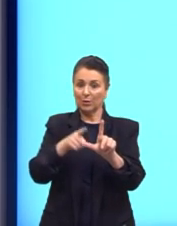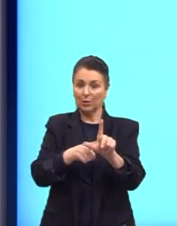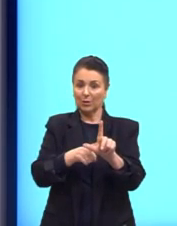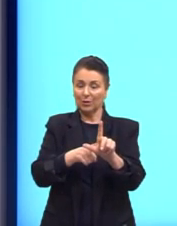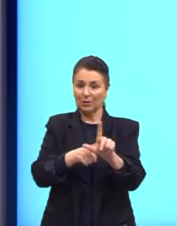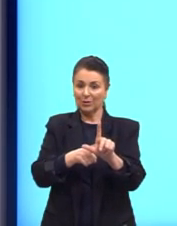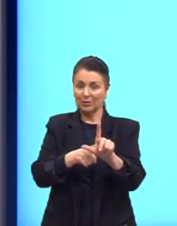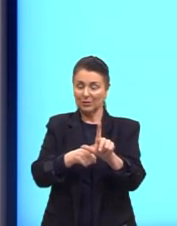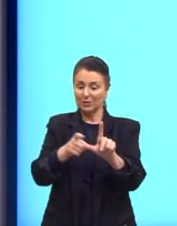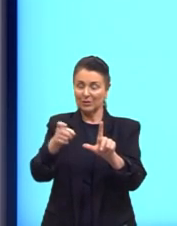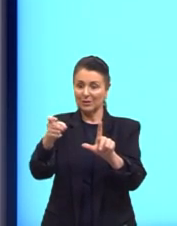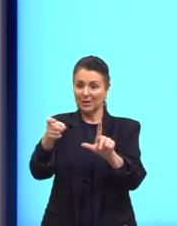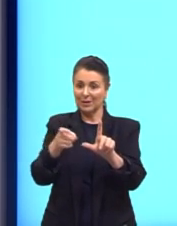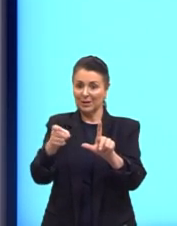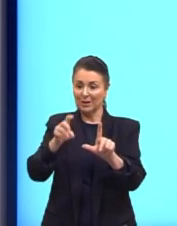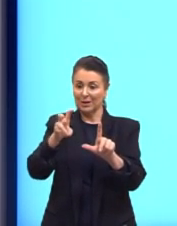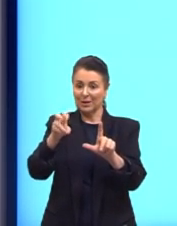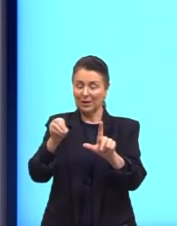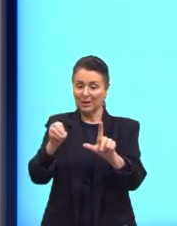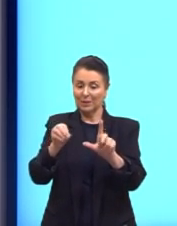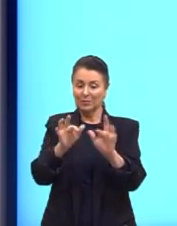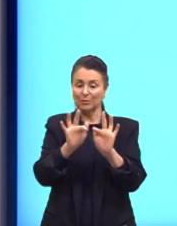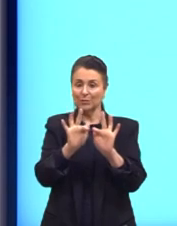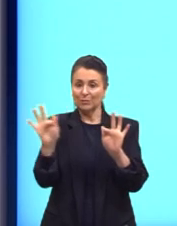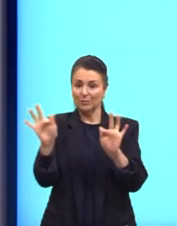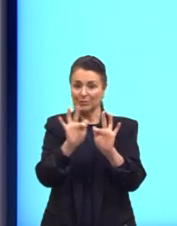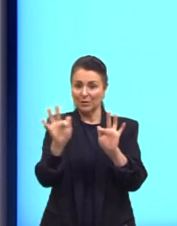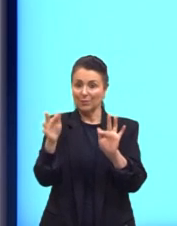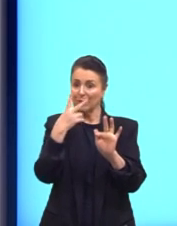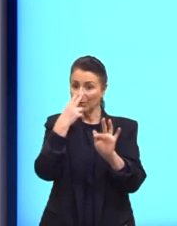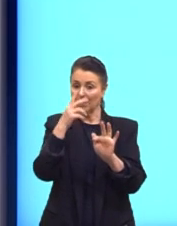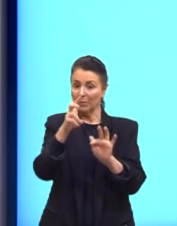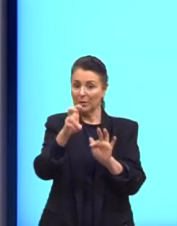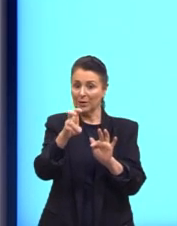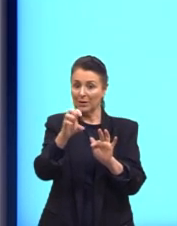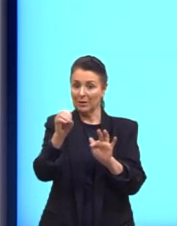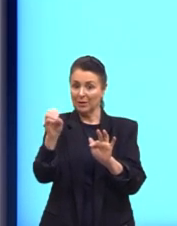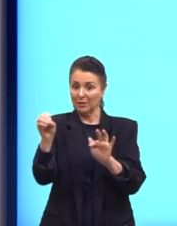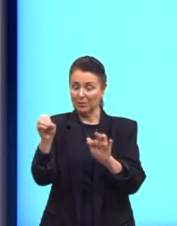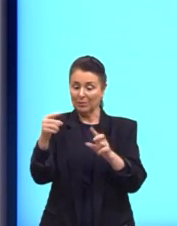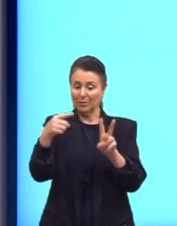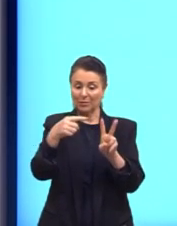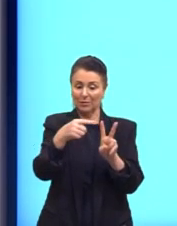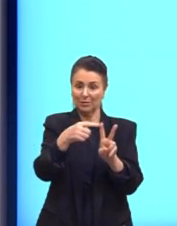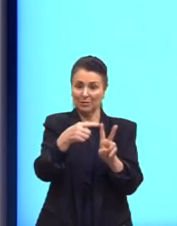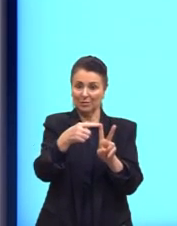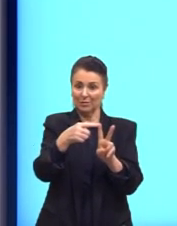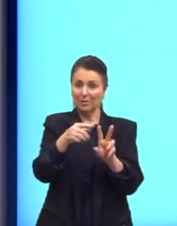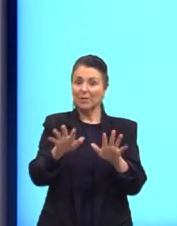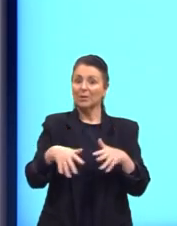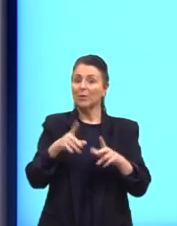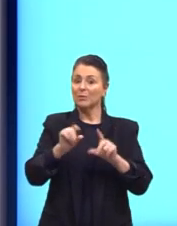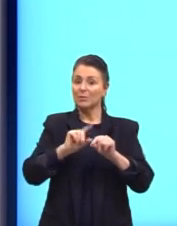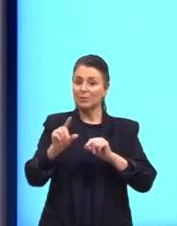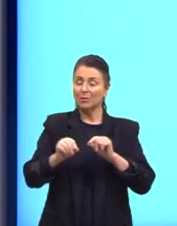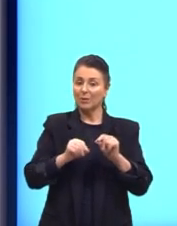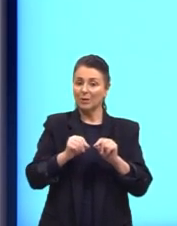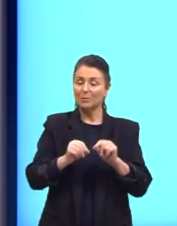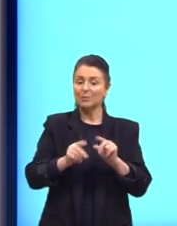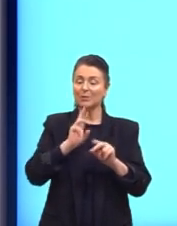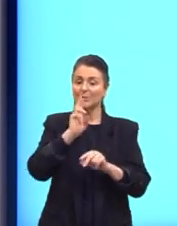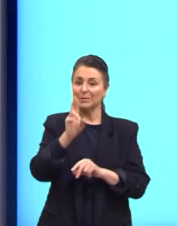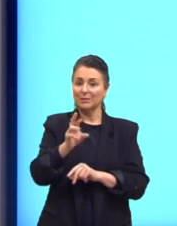e na função X igual a 500 para a raiz. O que verifica que nós escolhemos a alternativa